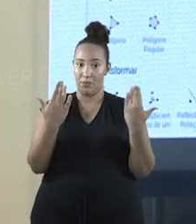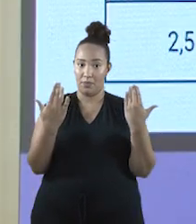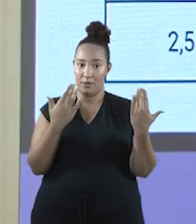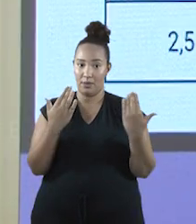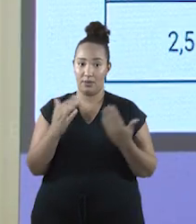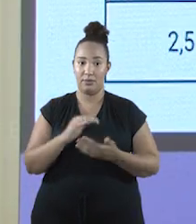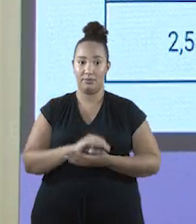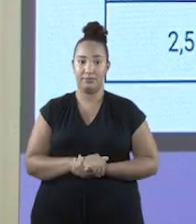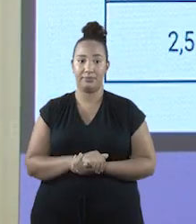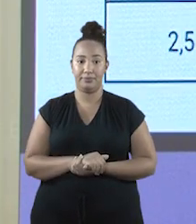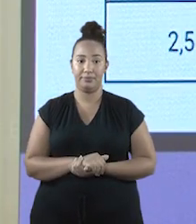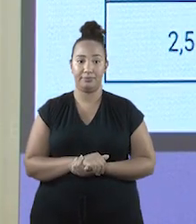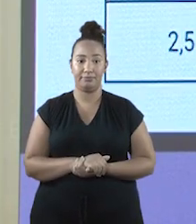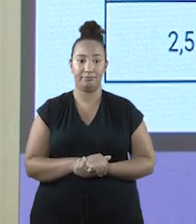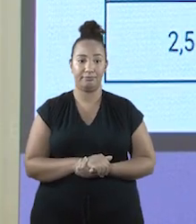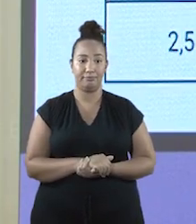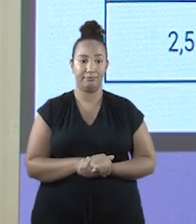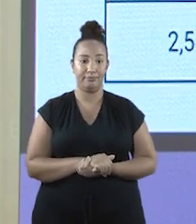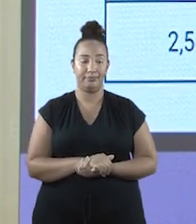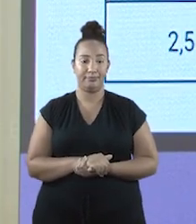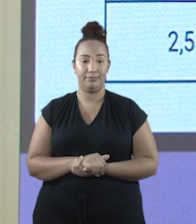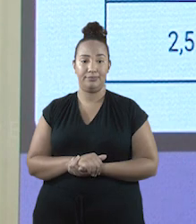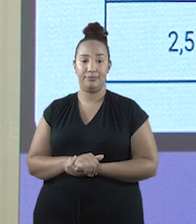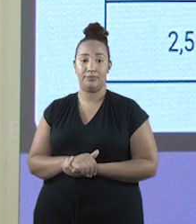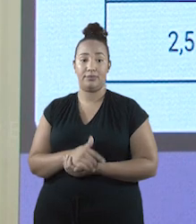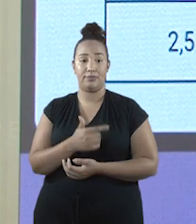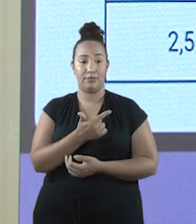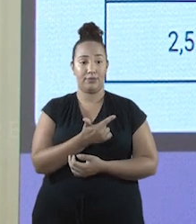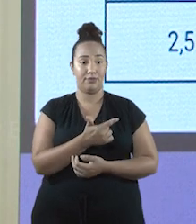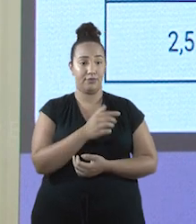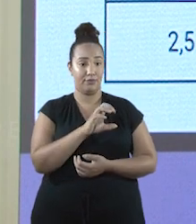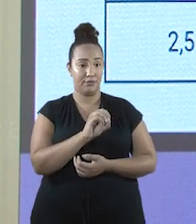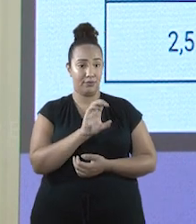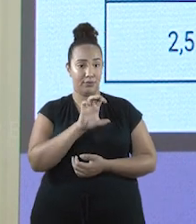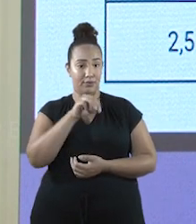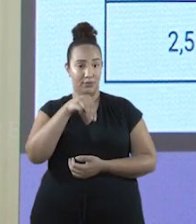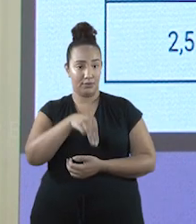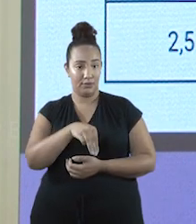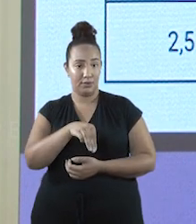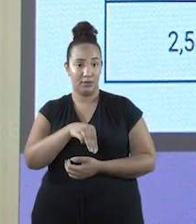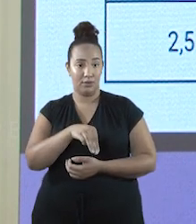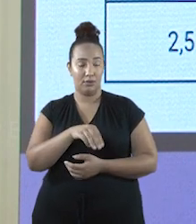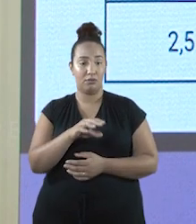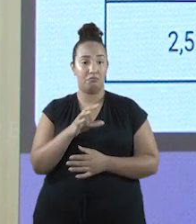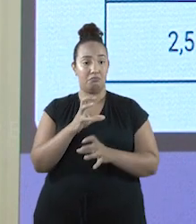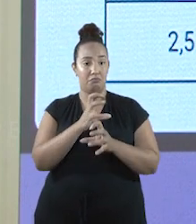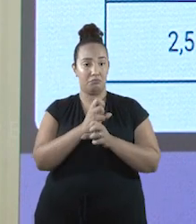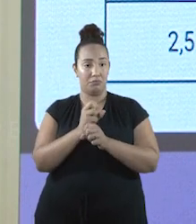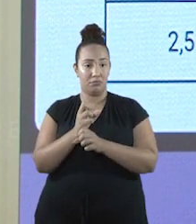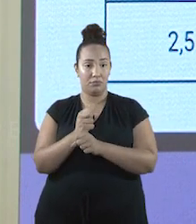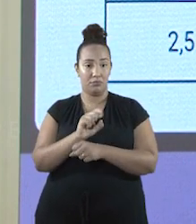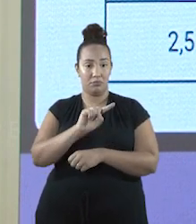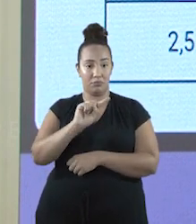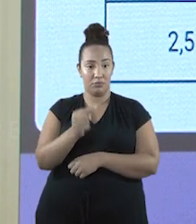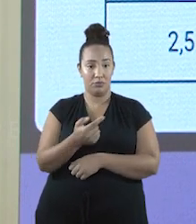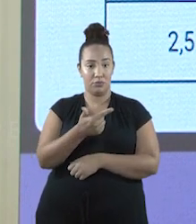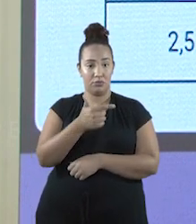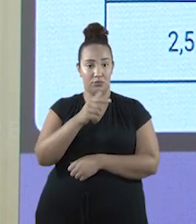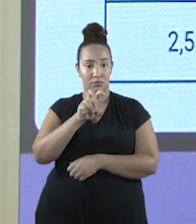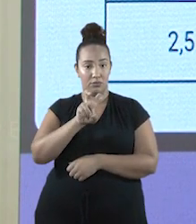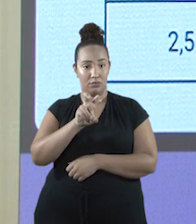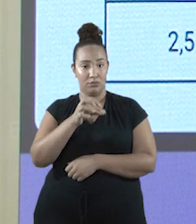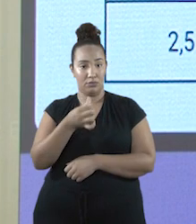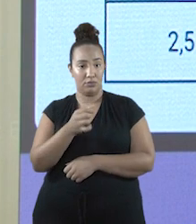Para 20 centímetros encontramos 1.256,6 centímetros